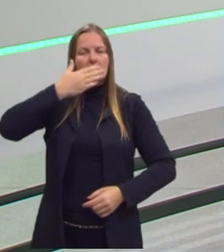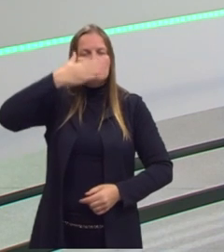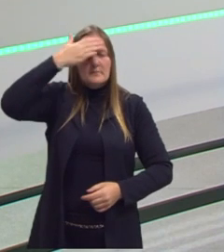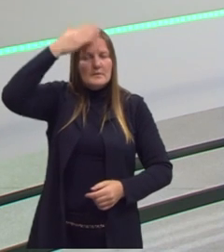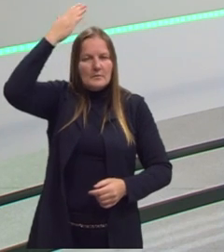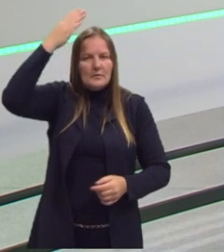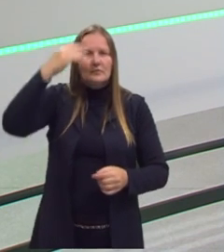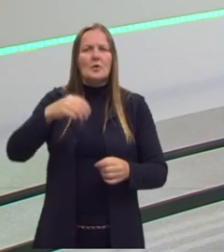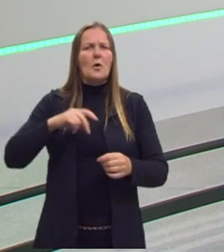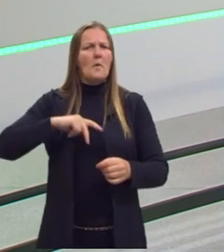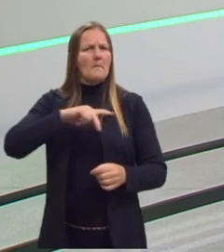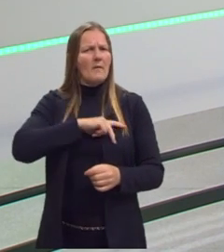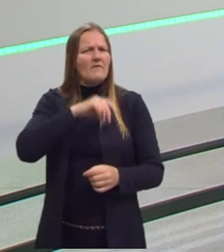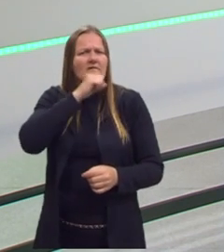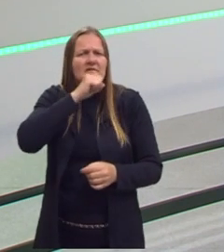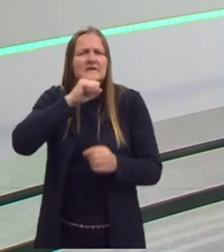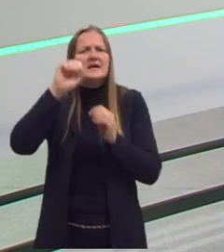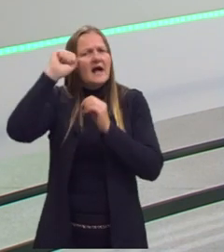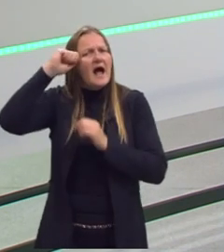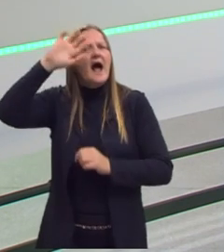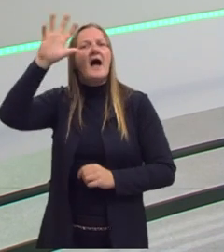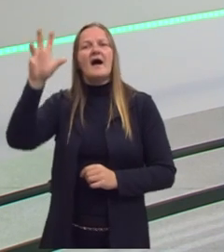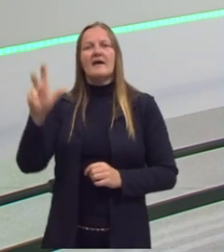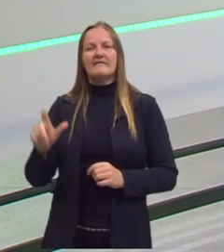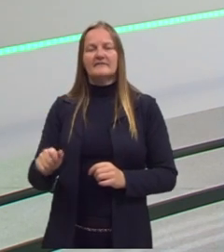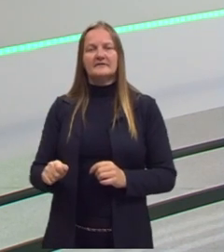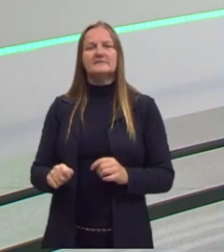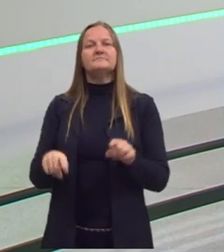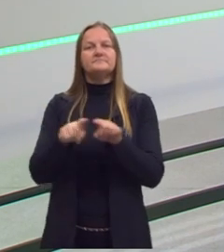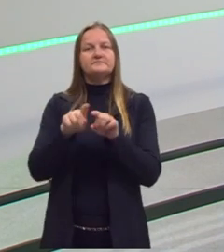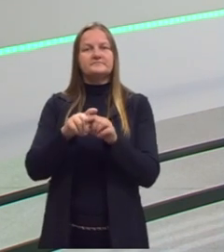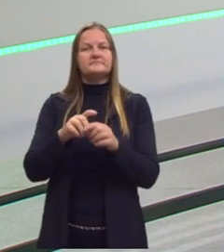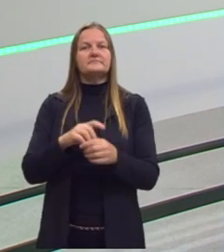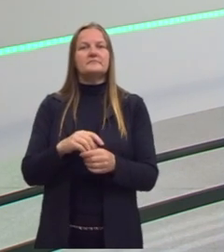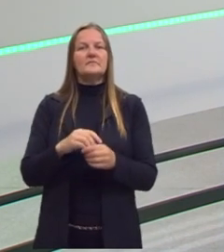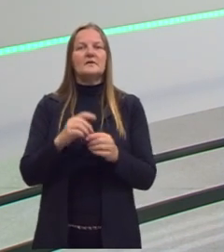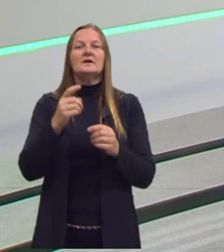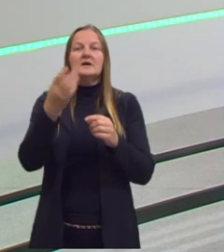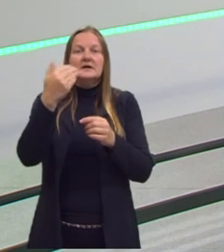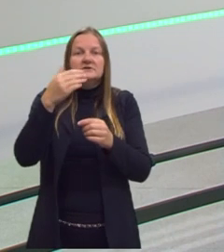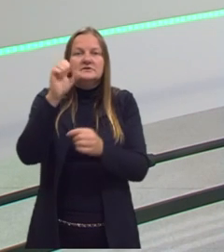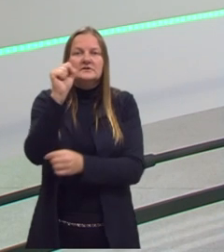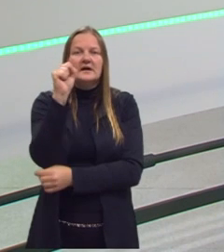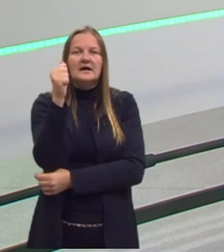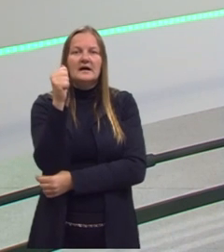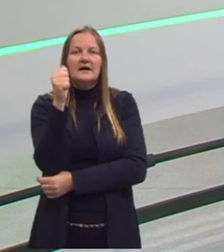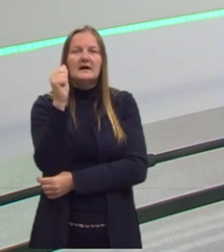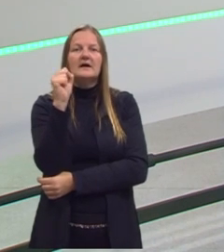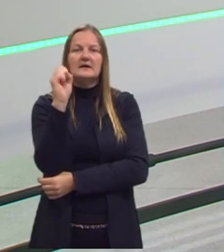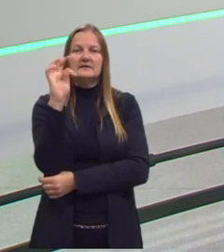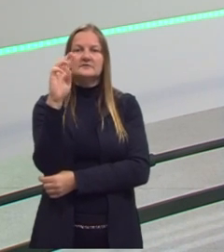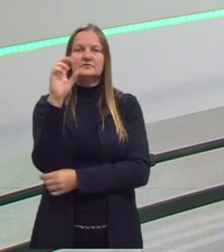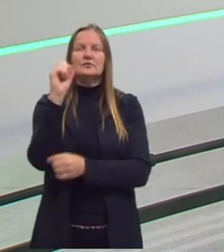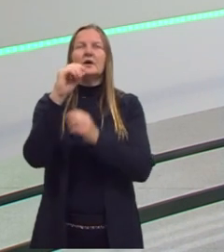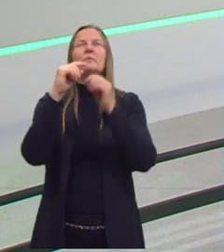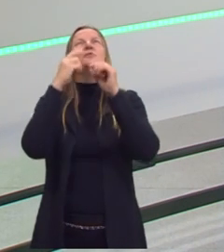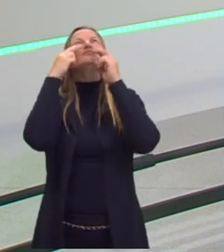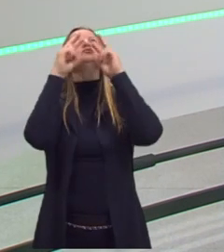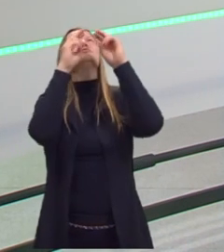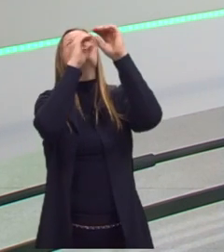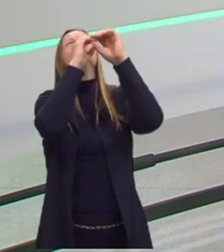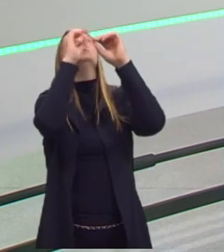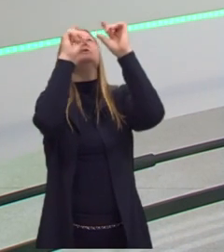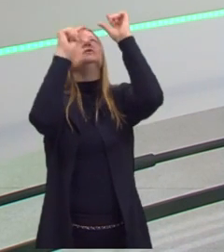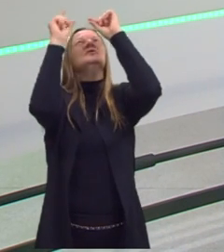de povos antigos, de povos africanos. O próprio astrolábio, que eu usei como exemplo ali no início da aula, ele foi